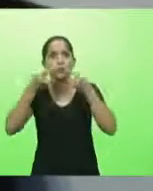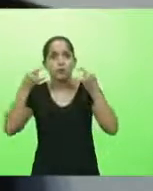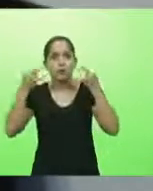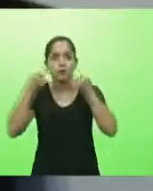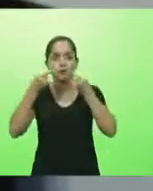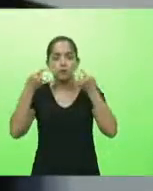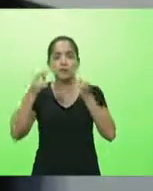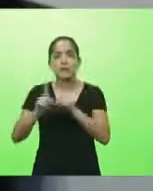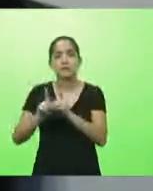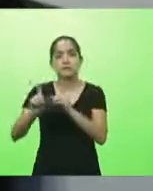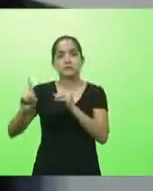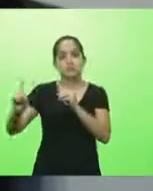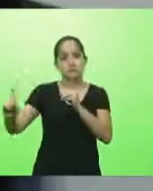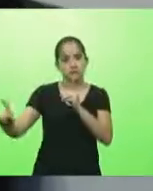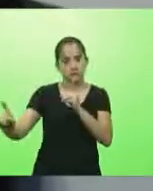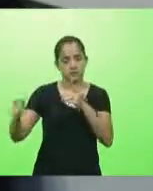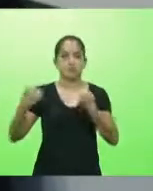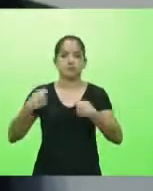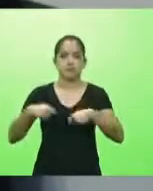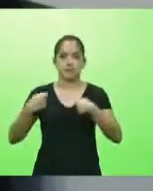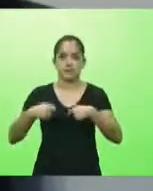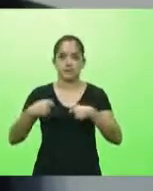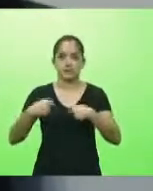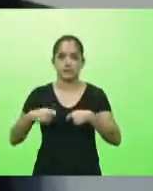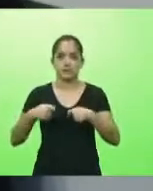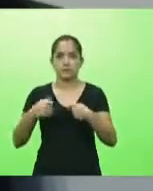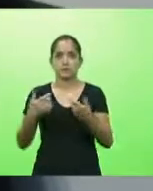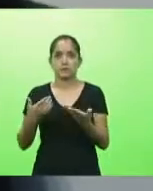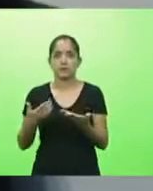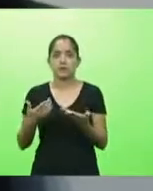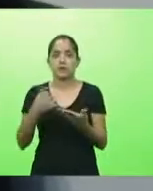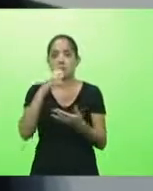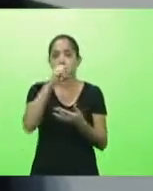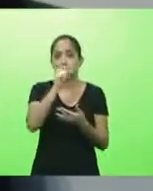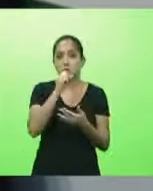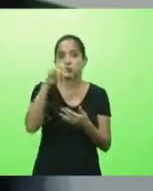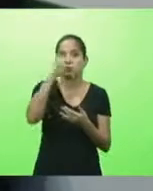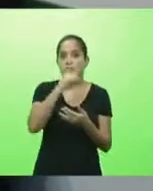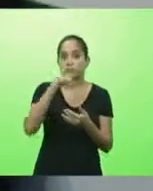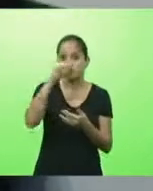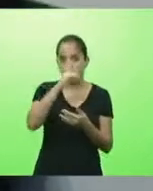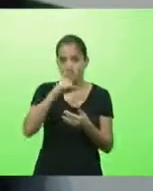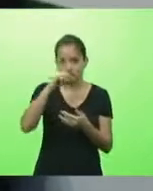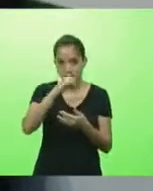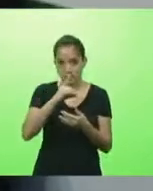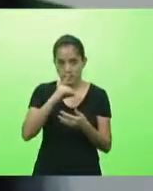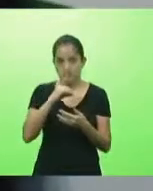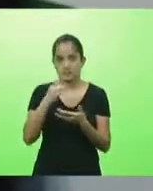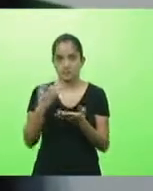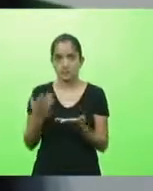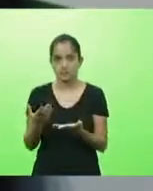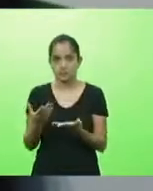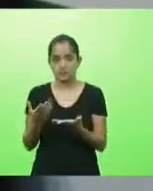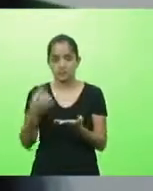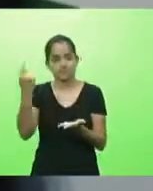mantendo o distanciamento durante o culto e nos finais de semana esse é o compromisso que nós temos com a